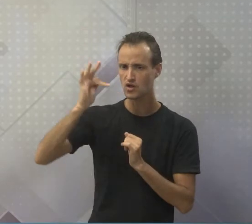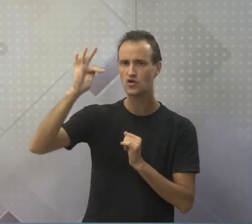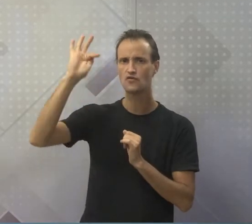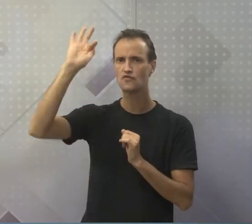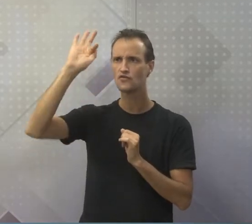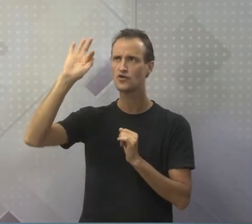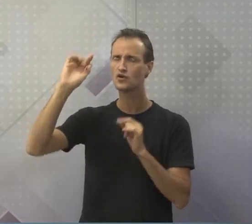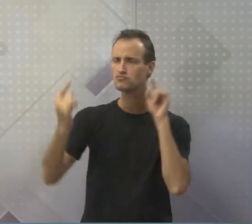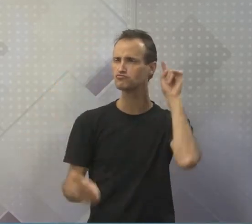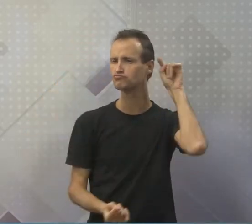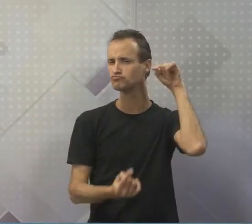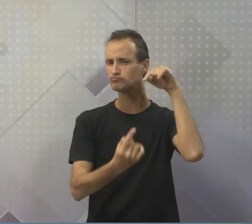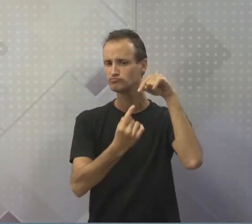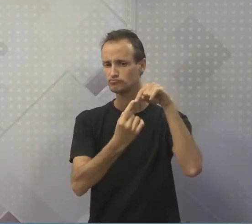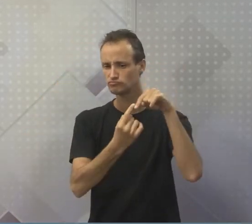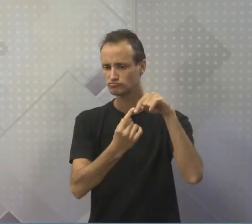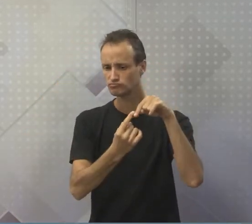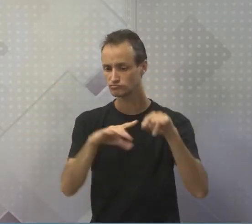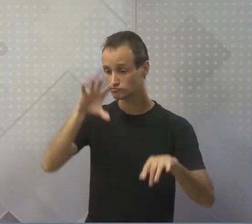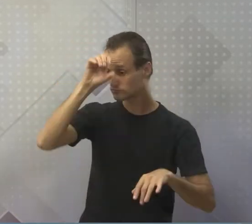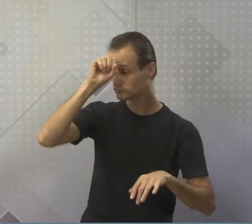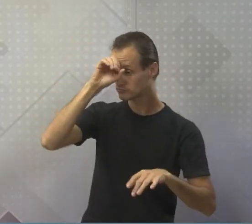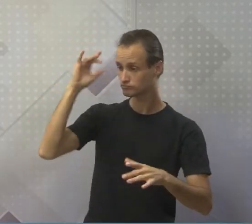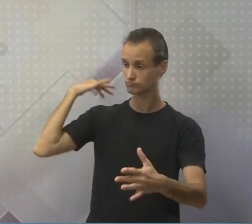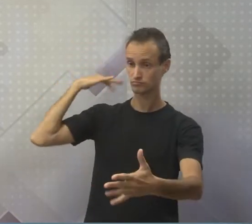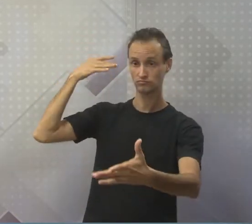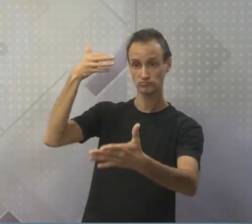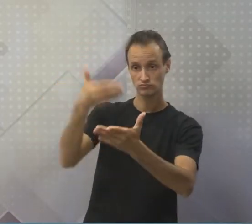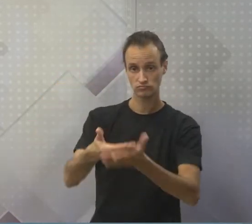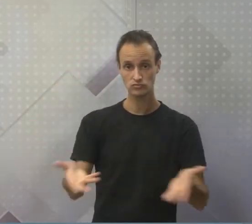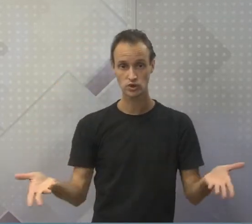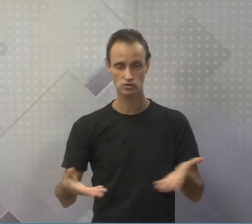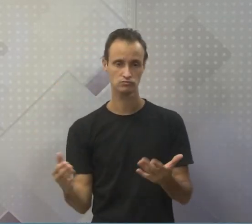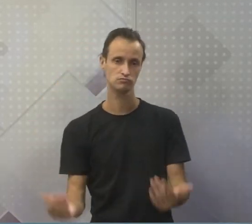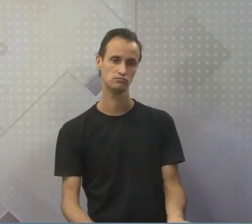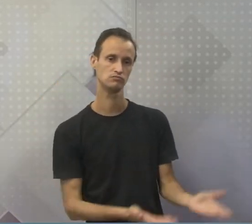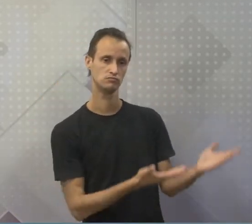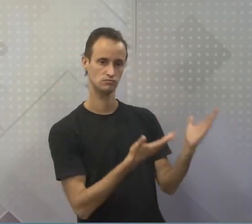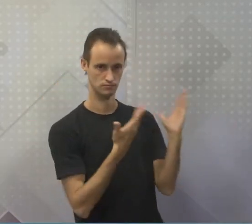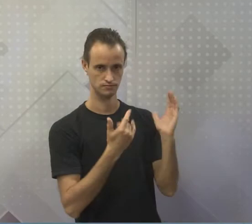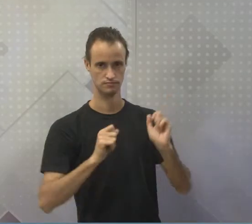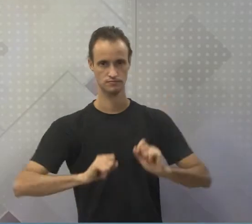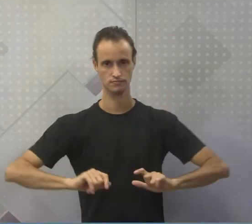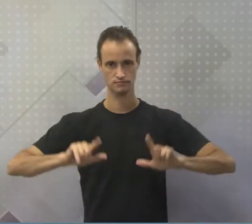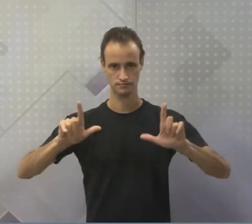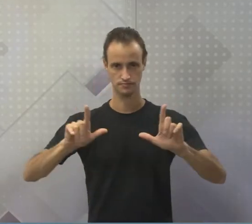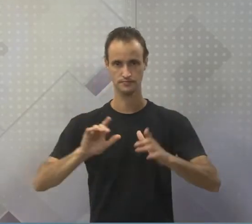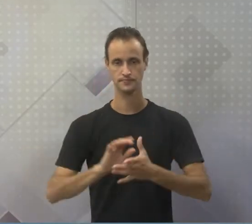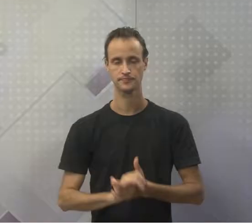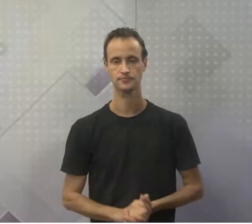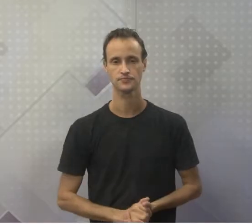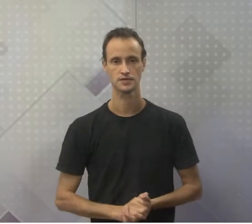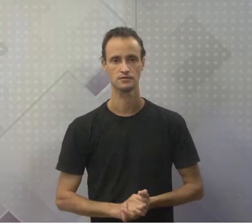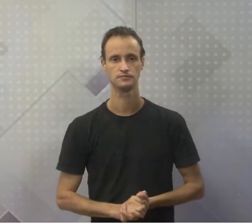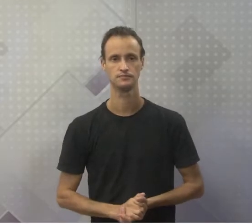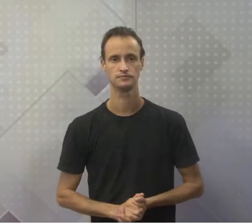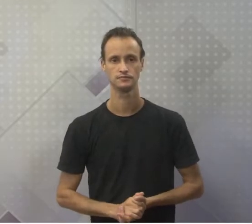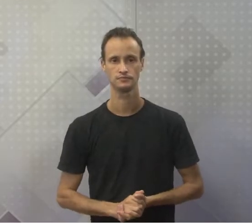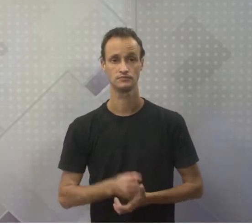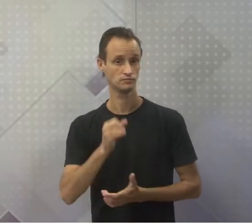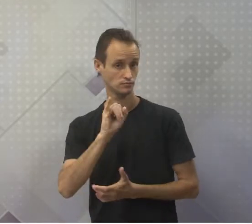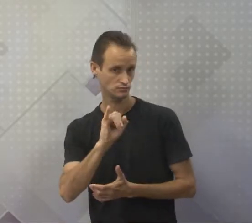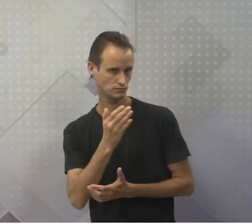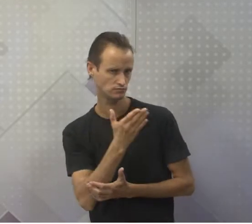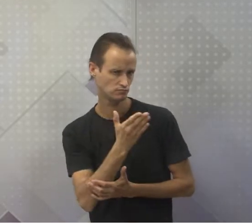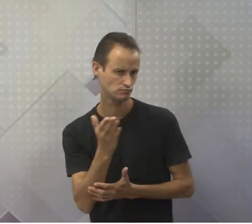agora os nossos conhecimentos. Então, dá uma olhada aqui nesse primeiro slide, tá? Ó, se